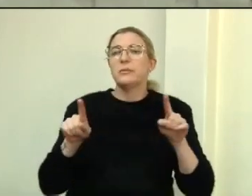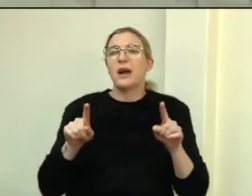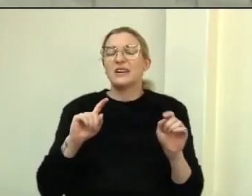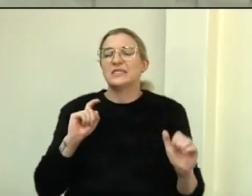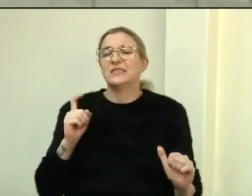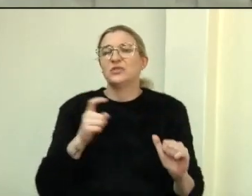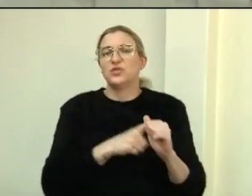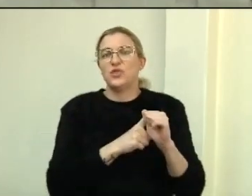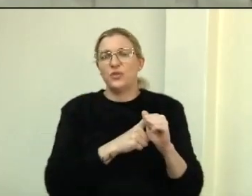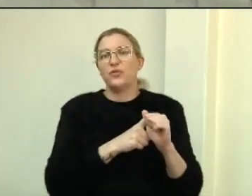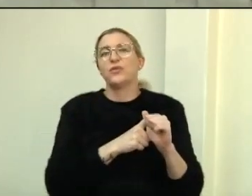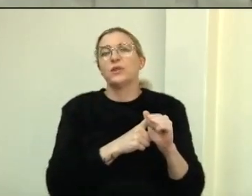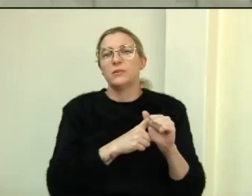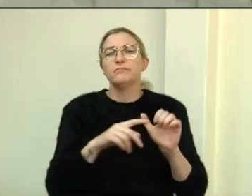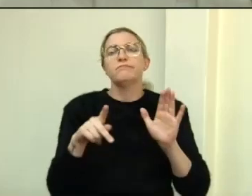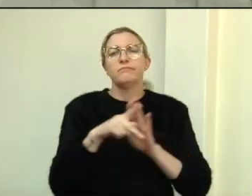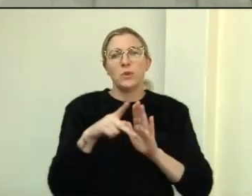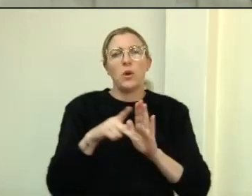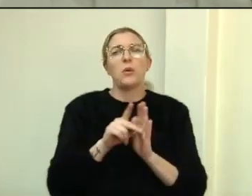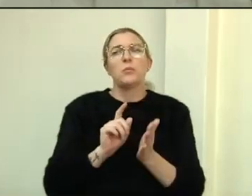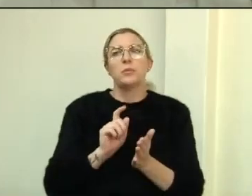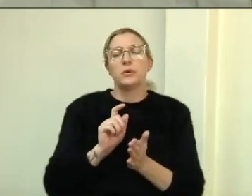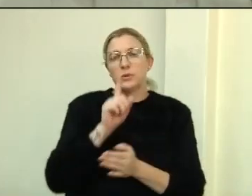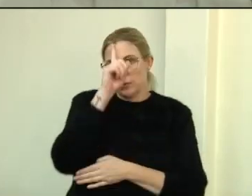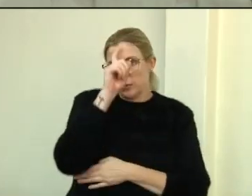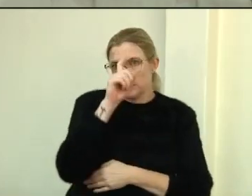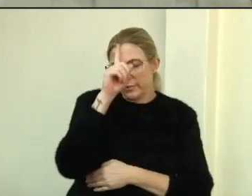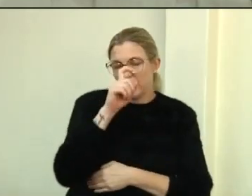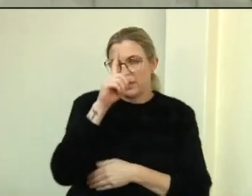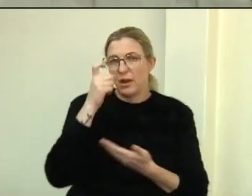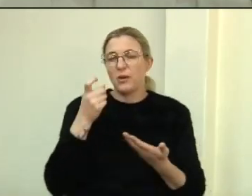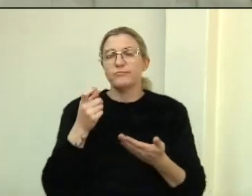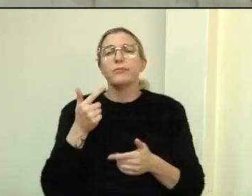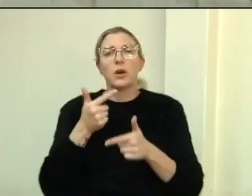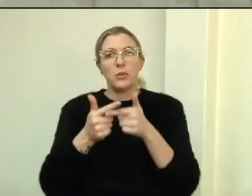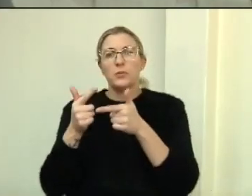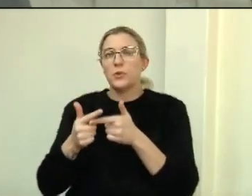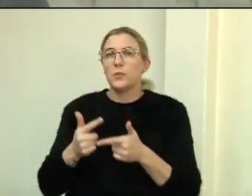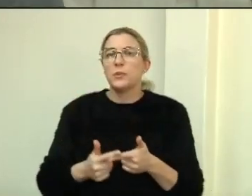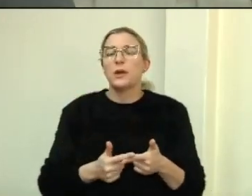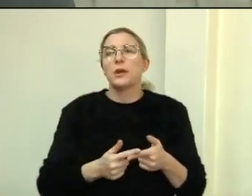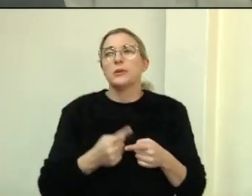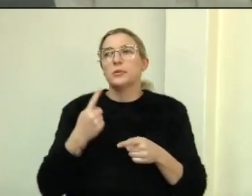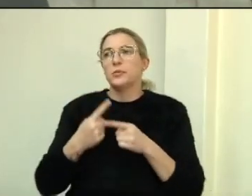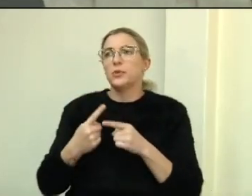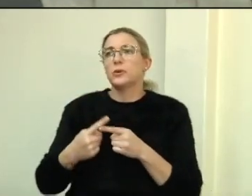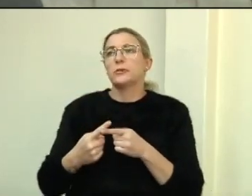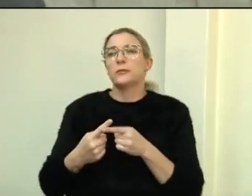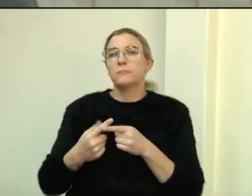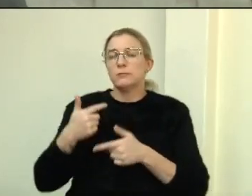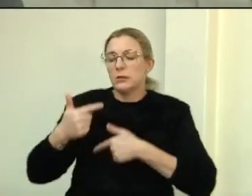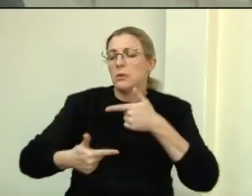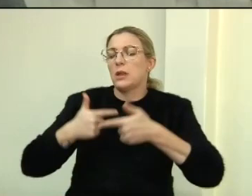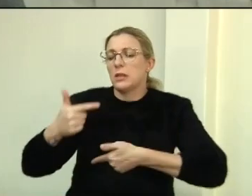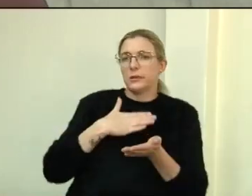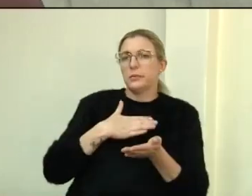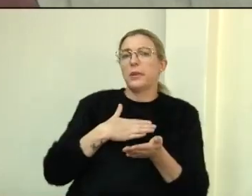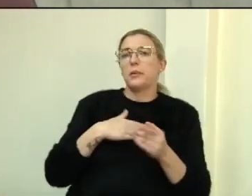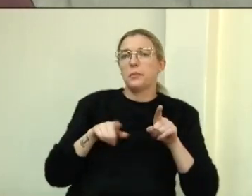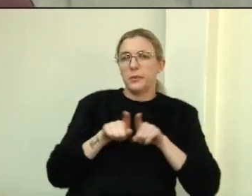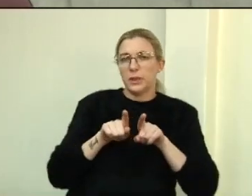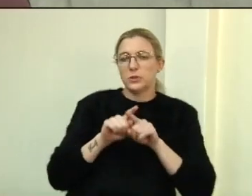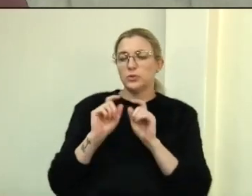sendo o grande gargalo lá e a gente sabe quanto mais produz, mais prejuízo tem e a gente não vê uma luz no fim do túnel em relação a isso.